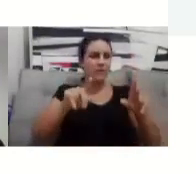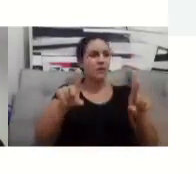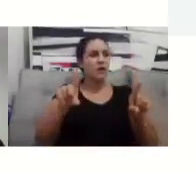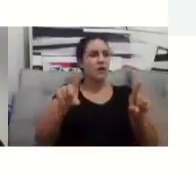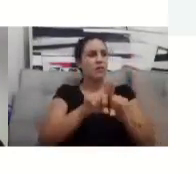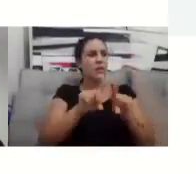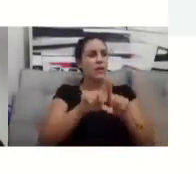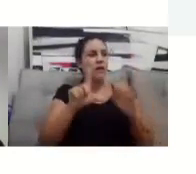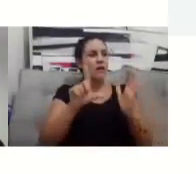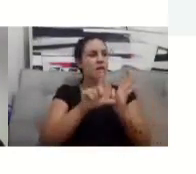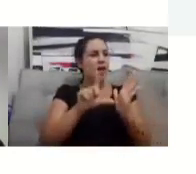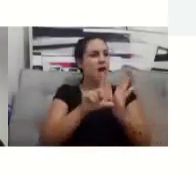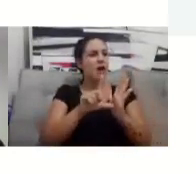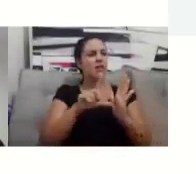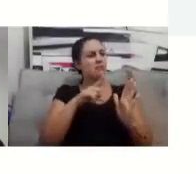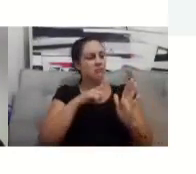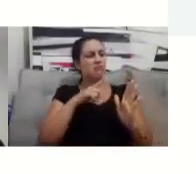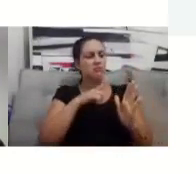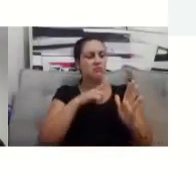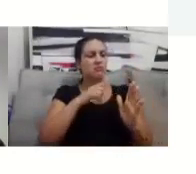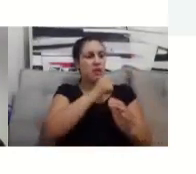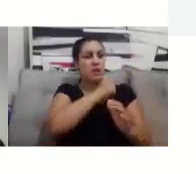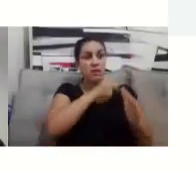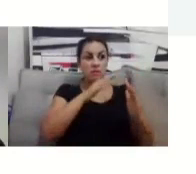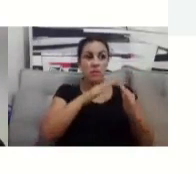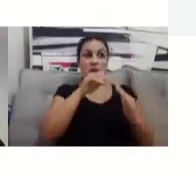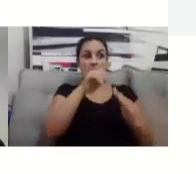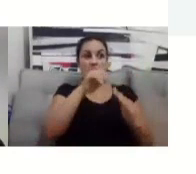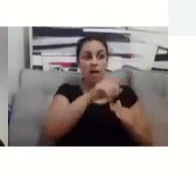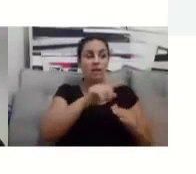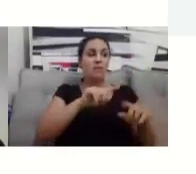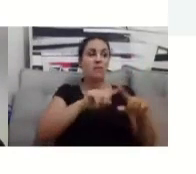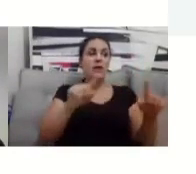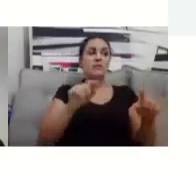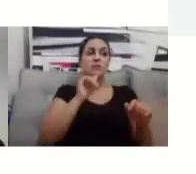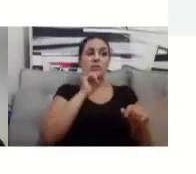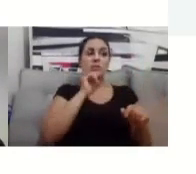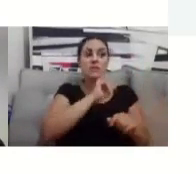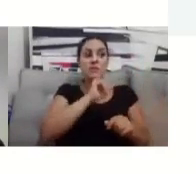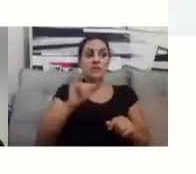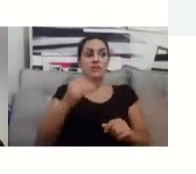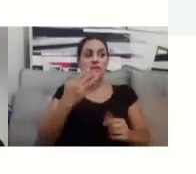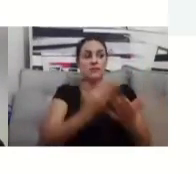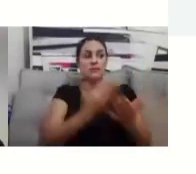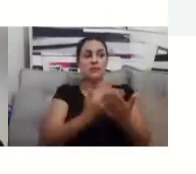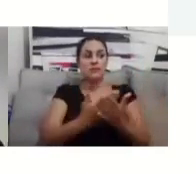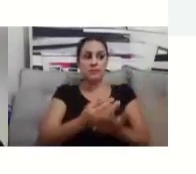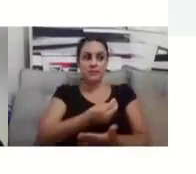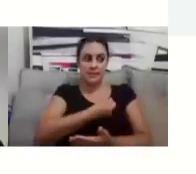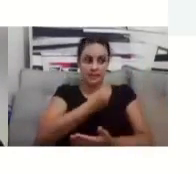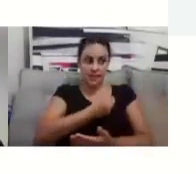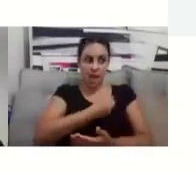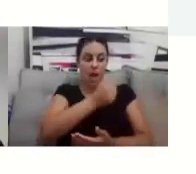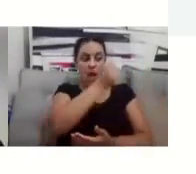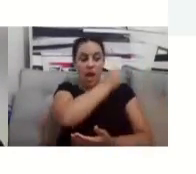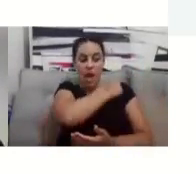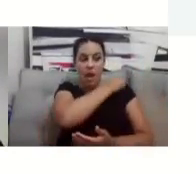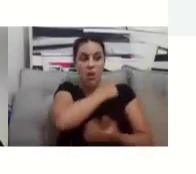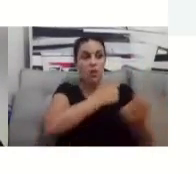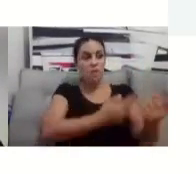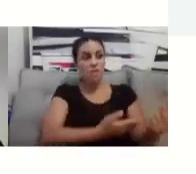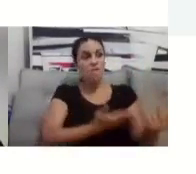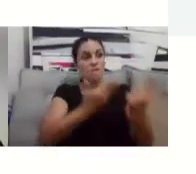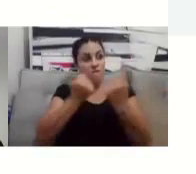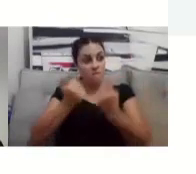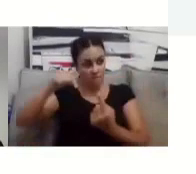alunos vinham semanalmente para a aula. Não há problema nenhum disso para nós, né? Assim, é uma questão de organização